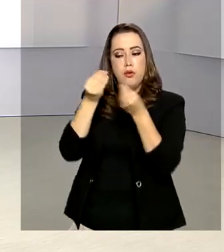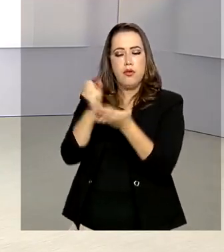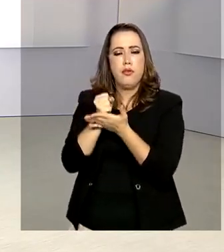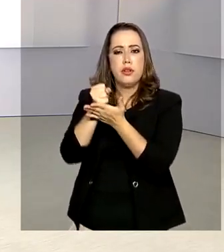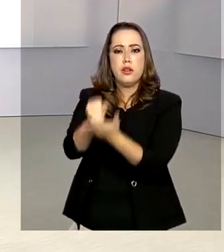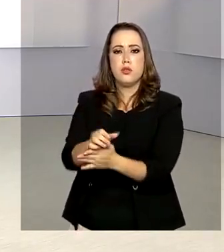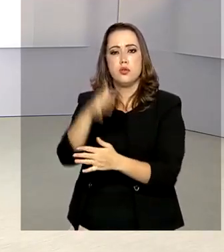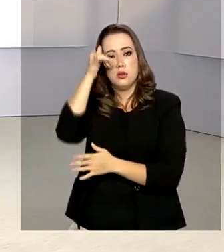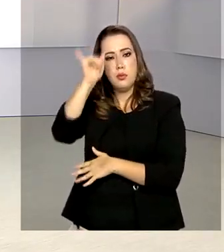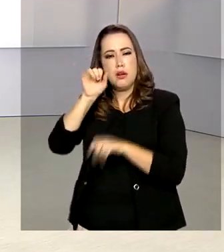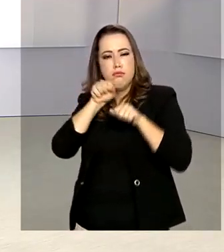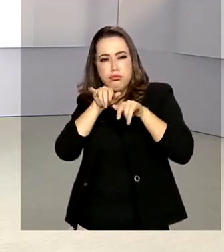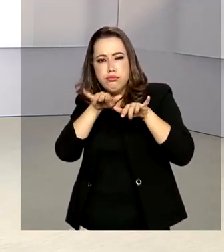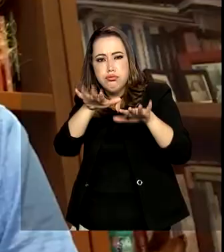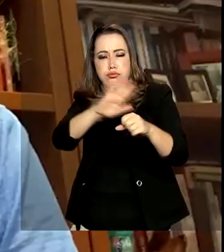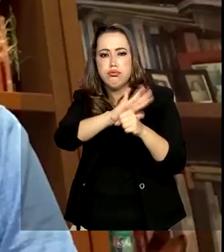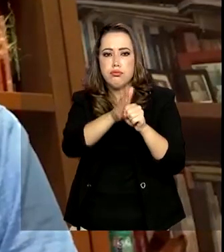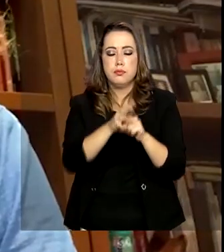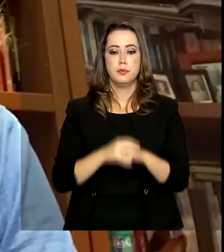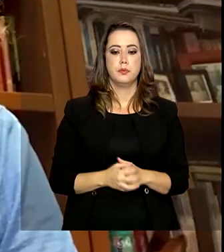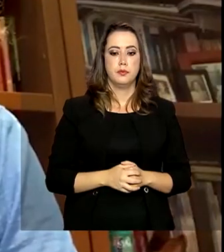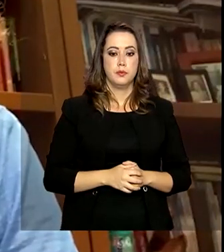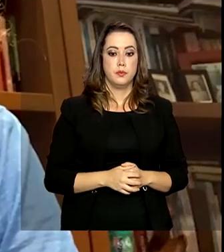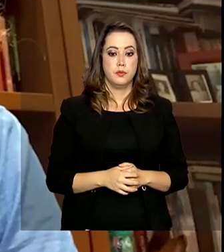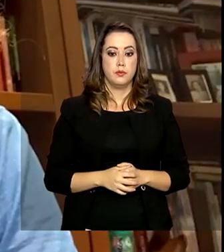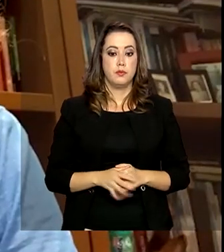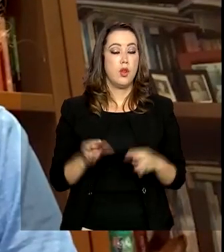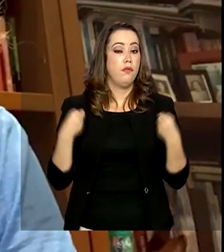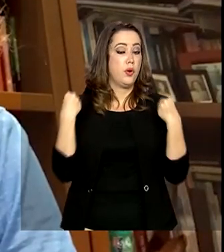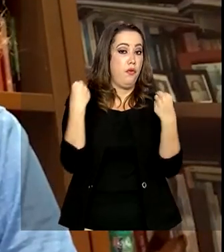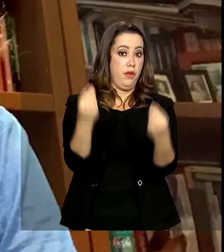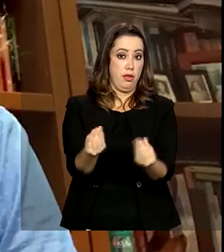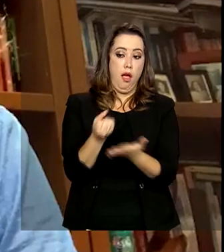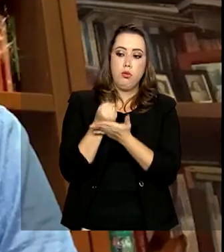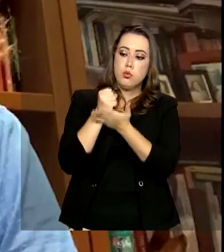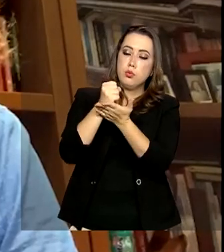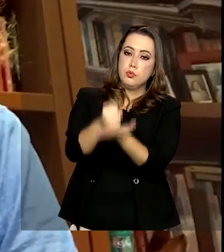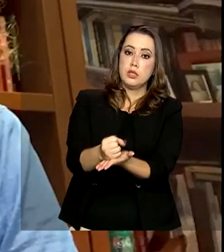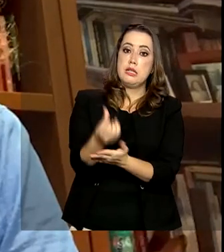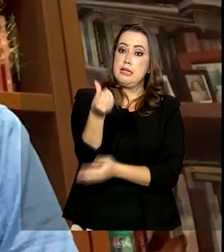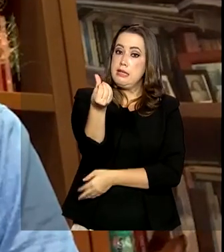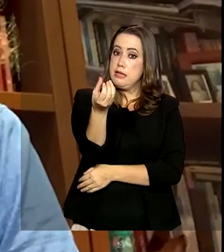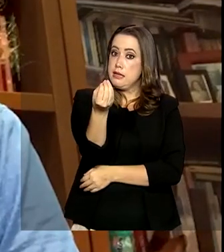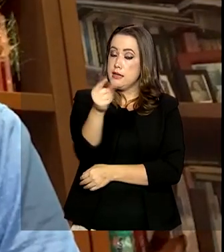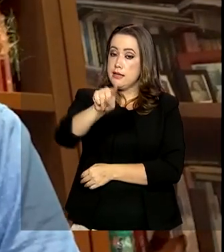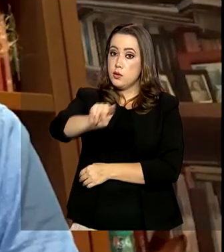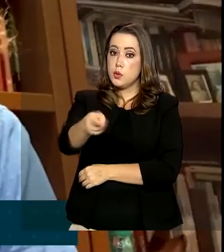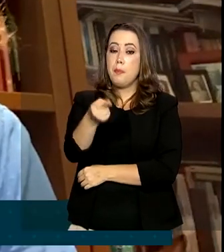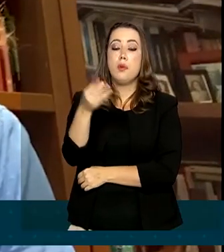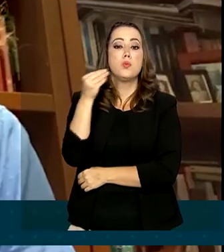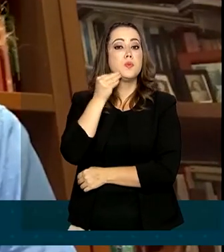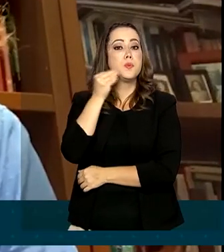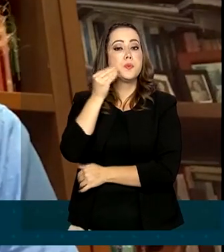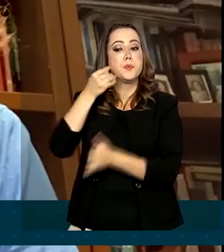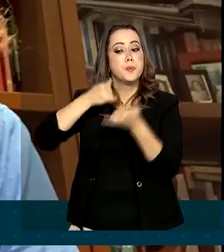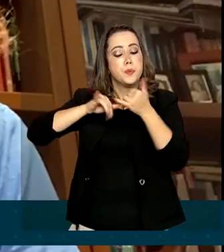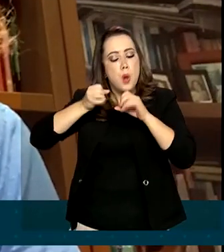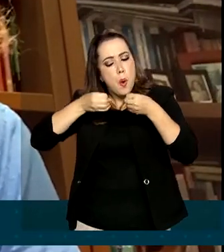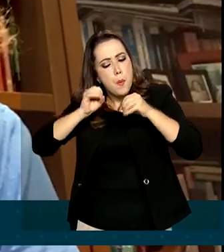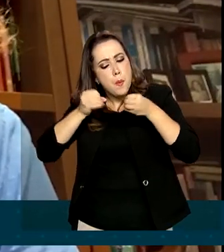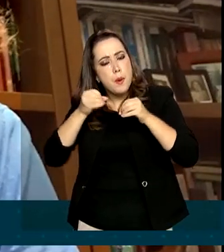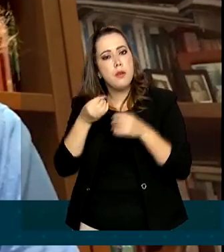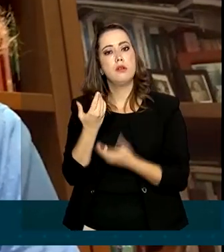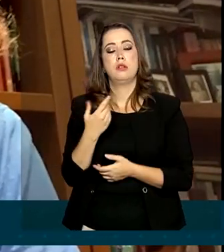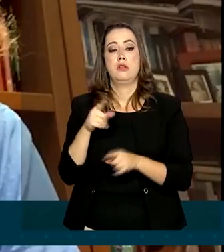novo coronavírus. Foram distribuídos 600 mil testes RT-PCR para diversas regiões do